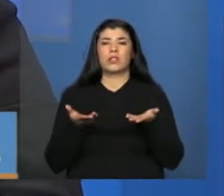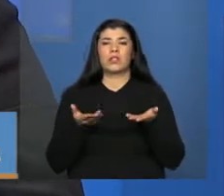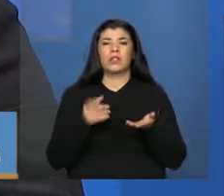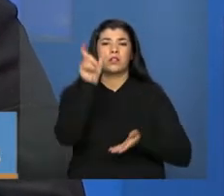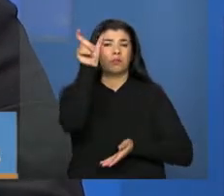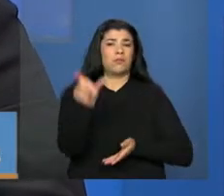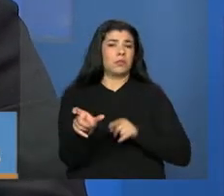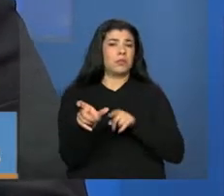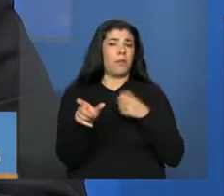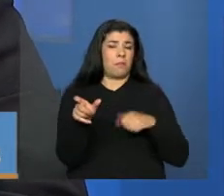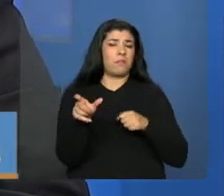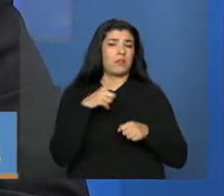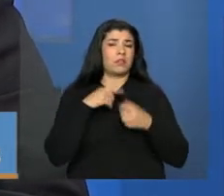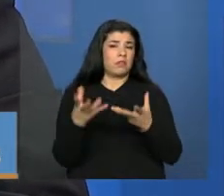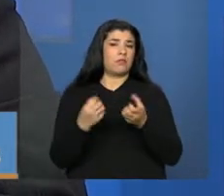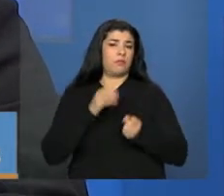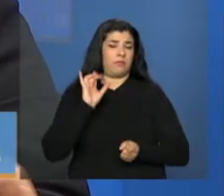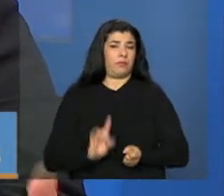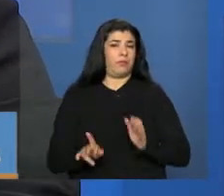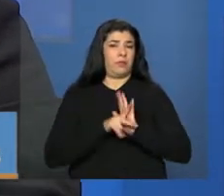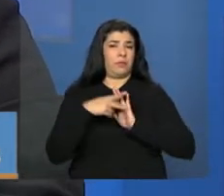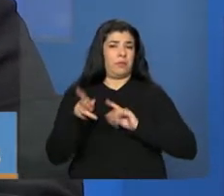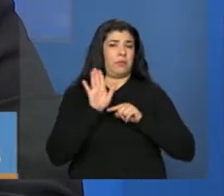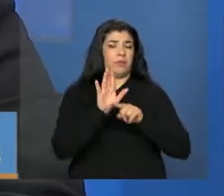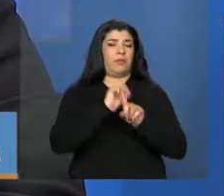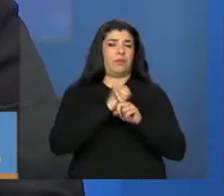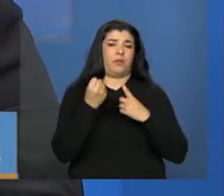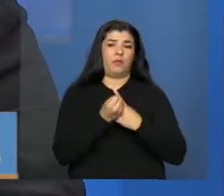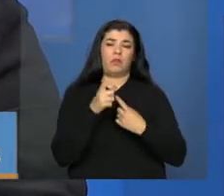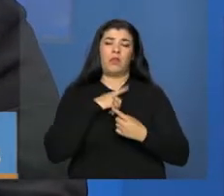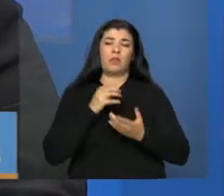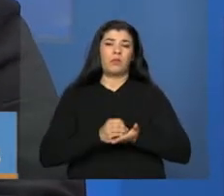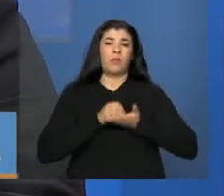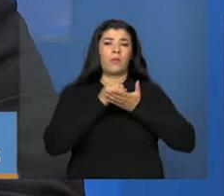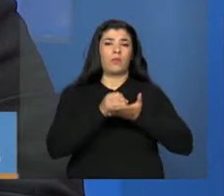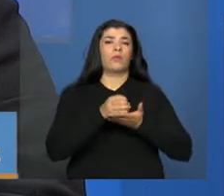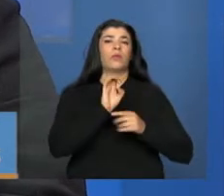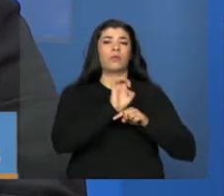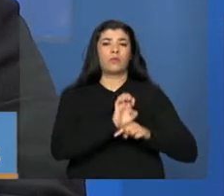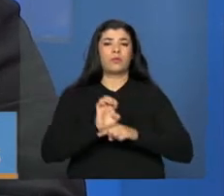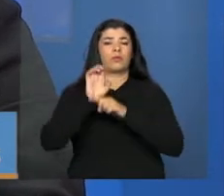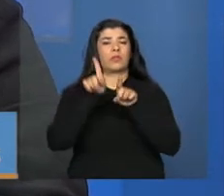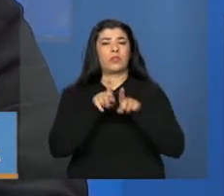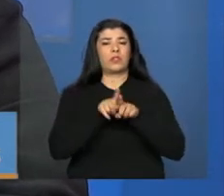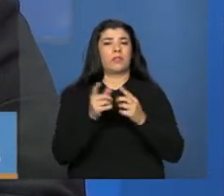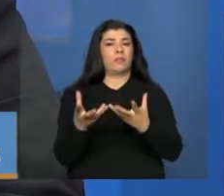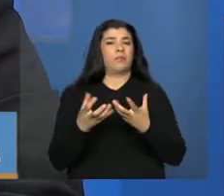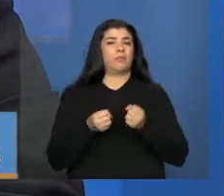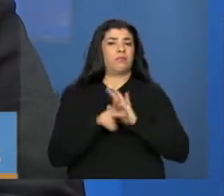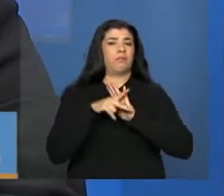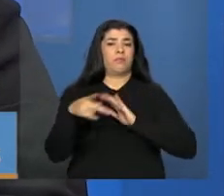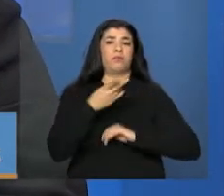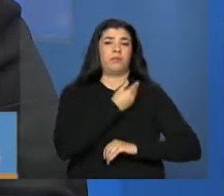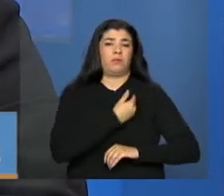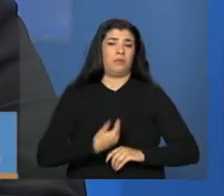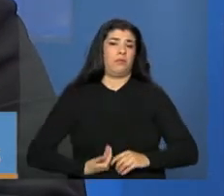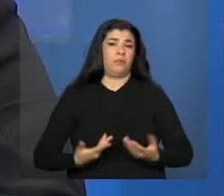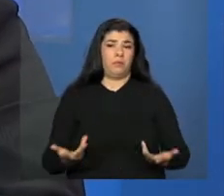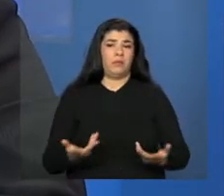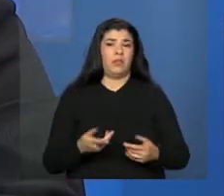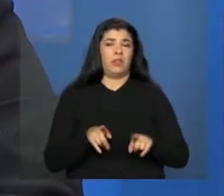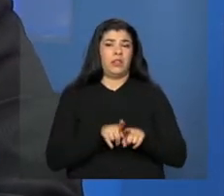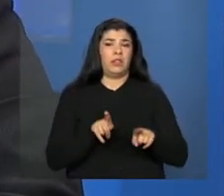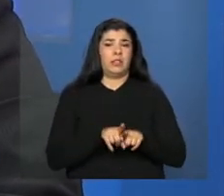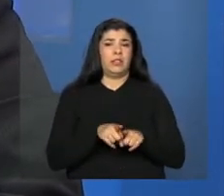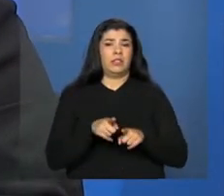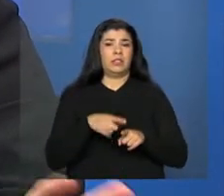cidadão receber aquilo, receber o apoio do Estado, a acolhida, nos momentos mais difíceis, que geralmente a assistência social